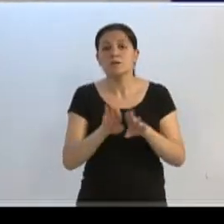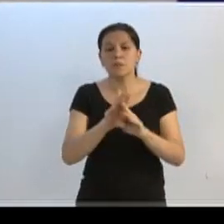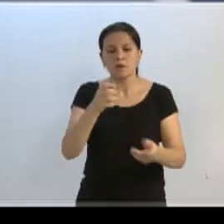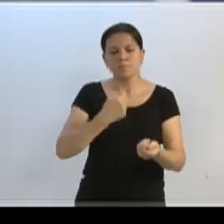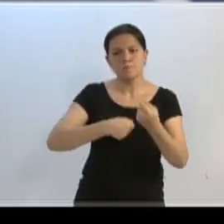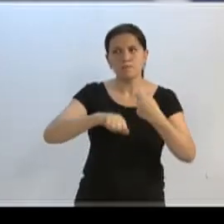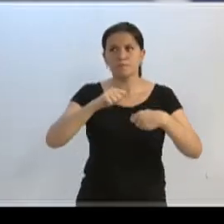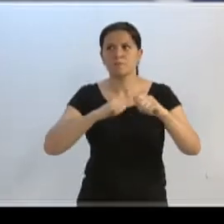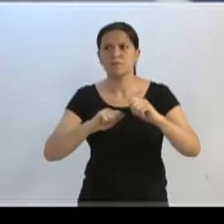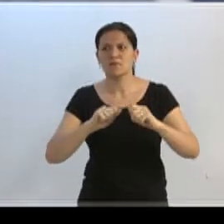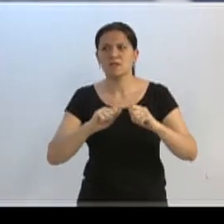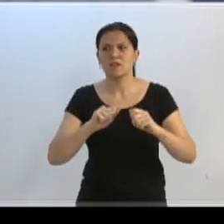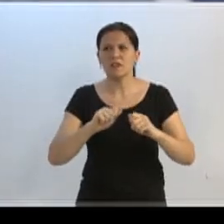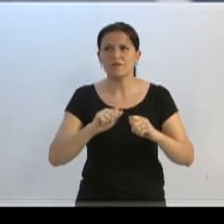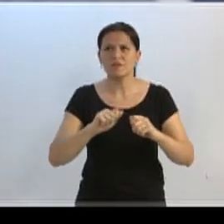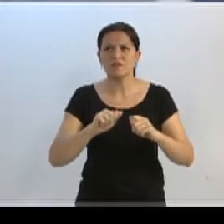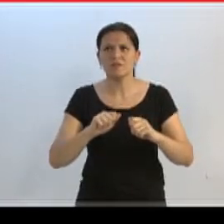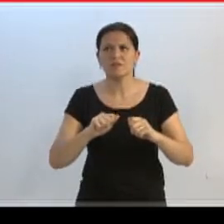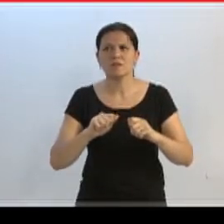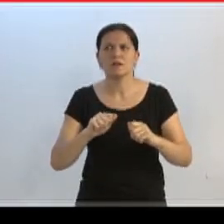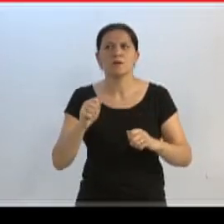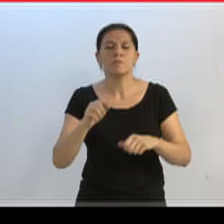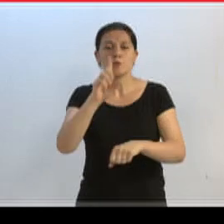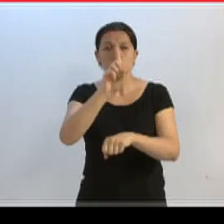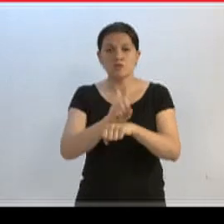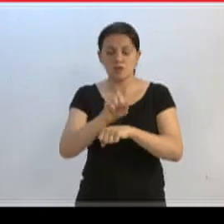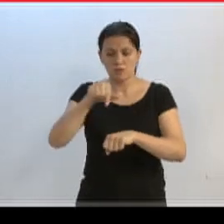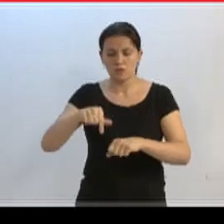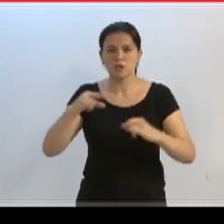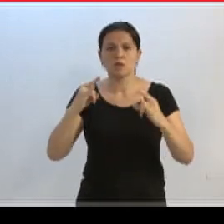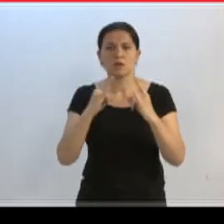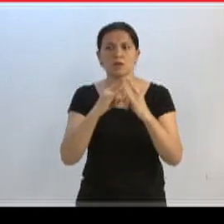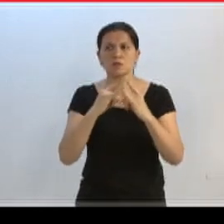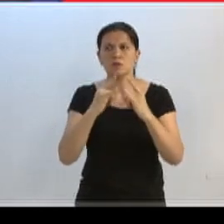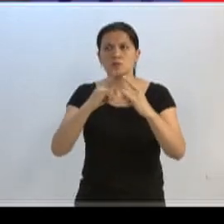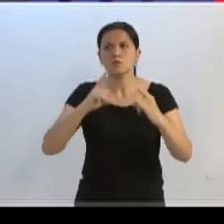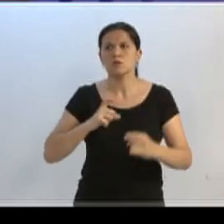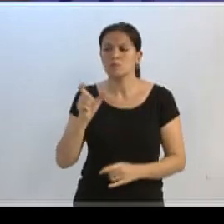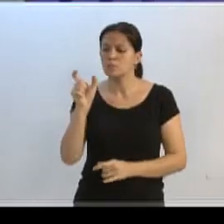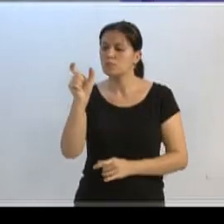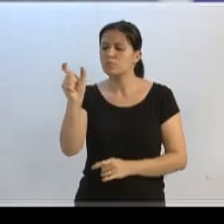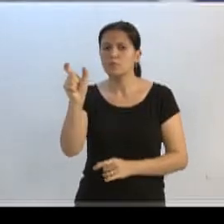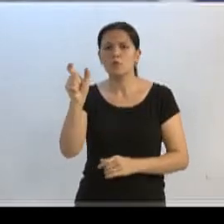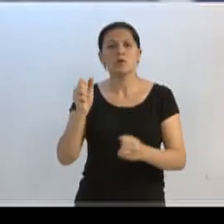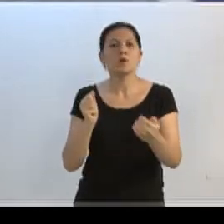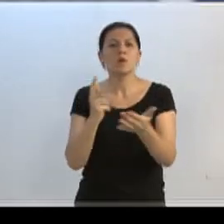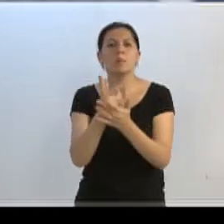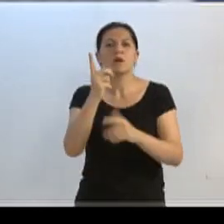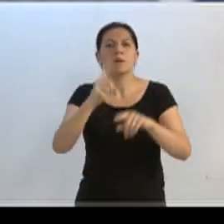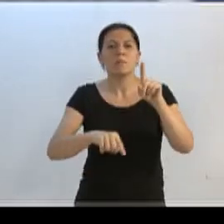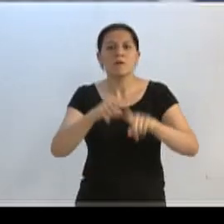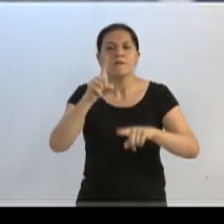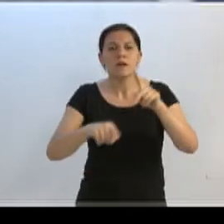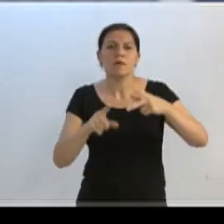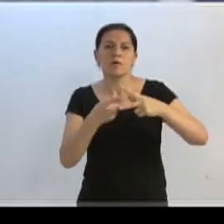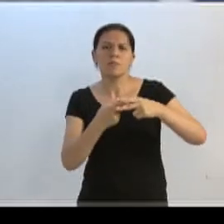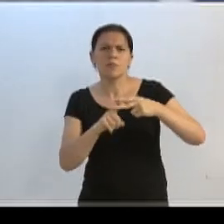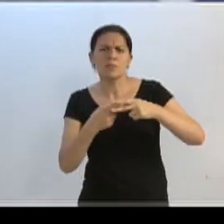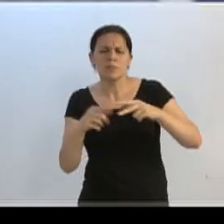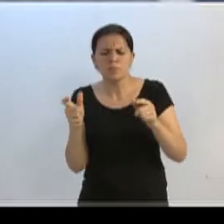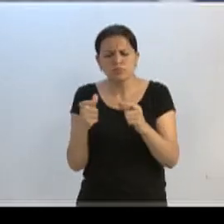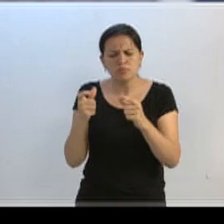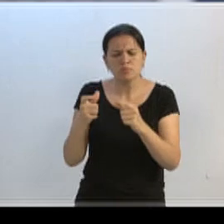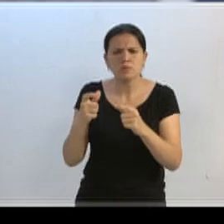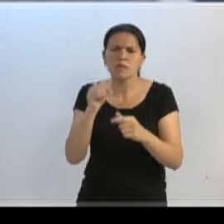Vendelinho é diretor aqui do Instituto de Educação. E ele tem esse cartão aqui, que permite ele comprar materiais para pequenas reformas. Por exemplo,